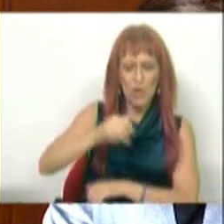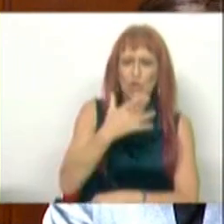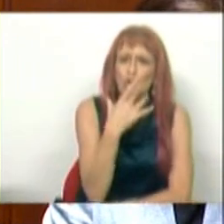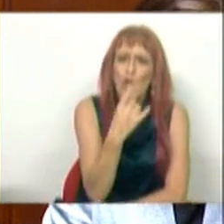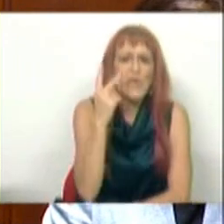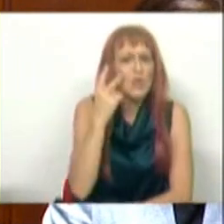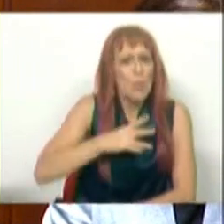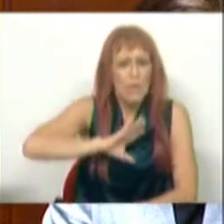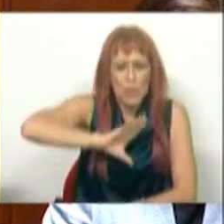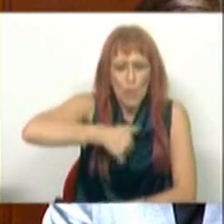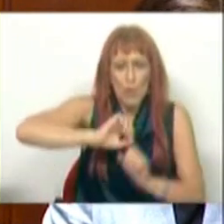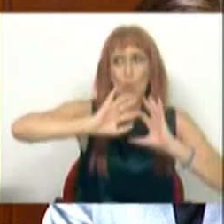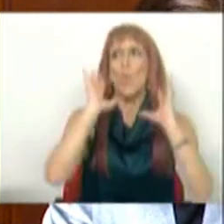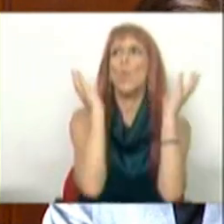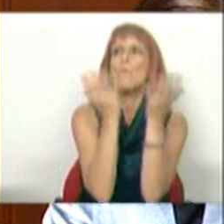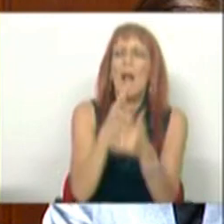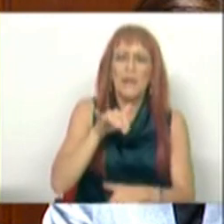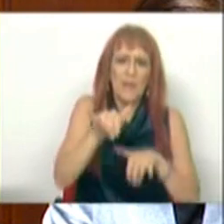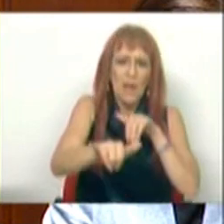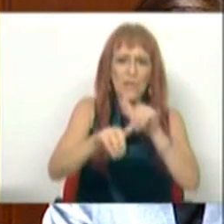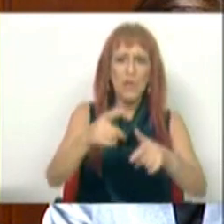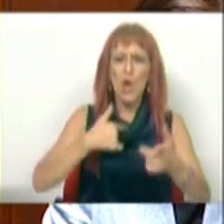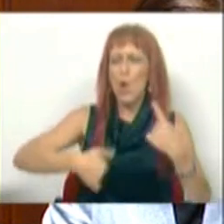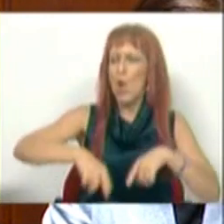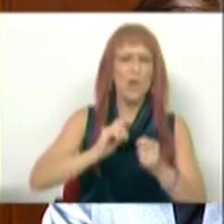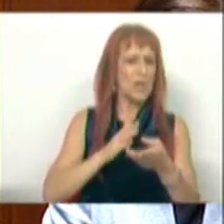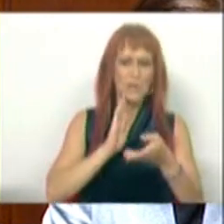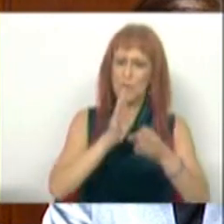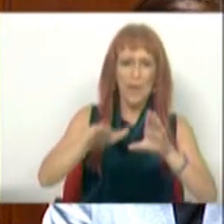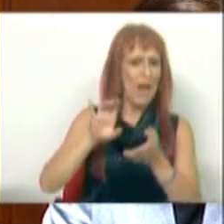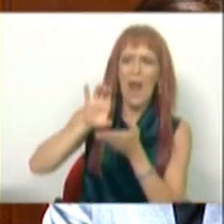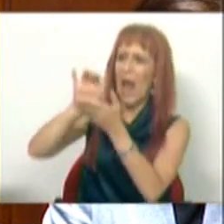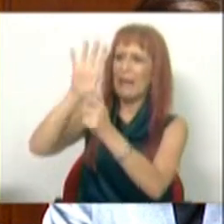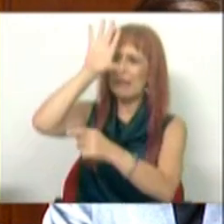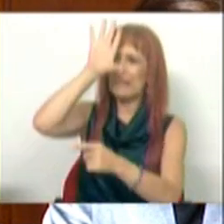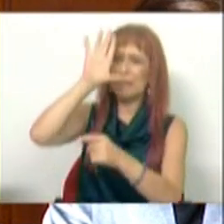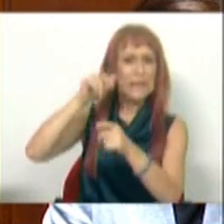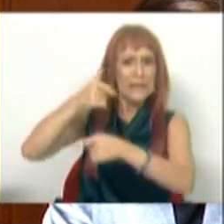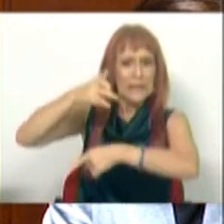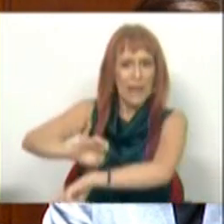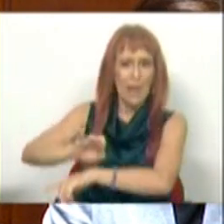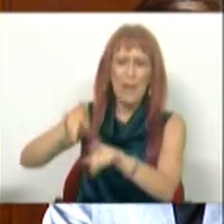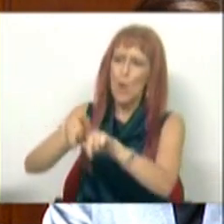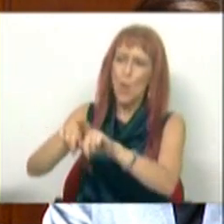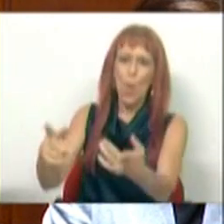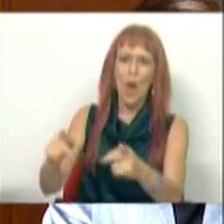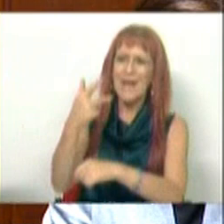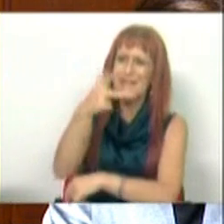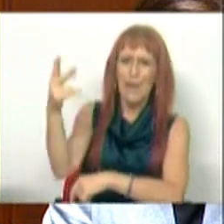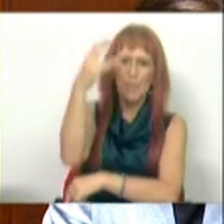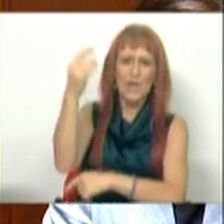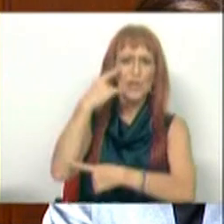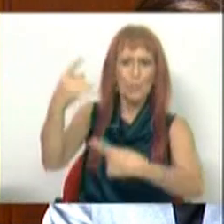sozinha sobreviver no mundo global da aviação. Nós não intervencionámos a TAP para que ela ficasse 100%